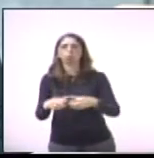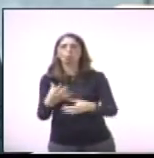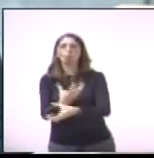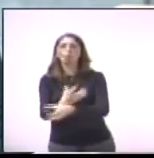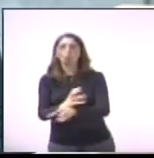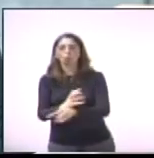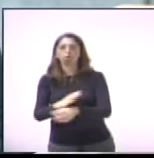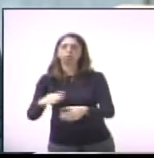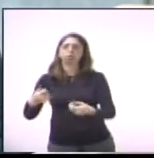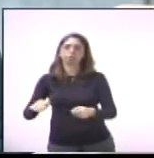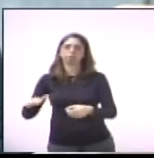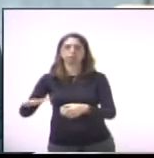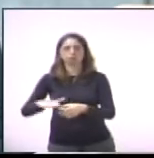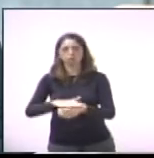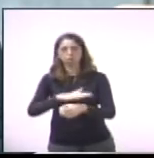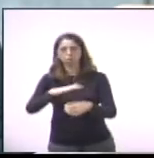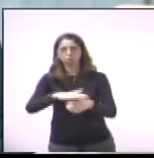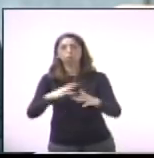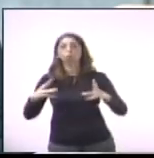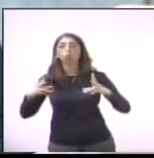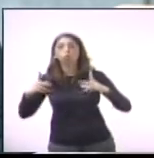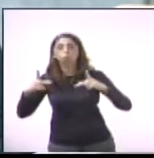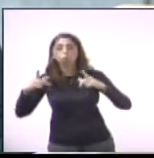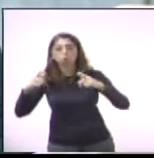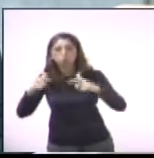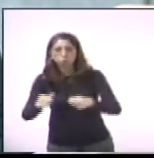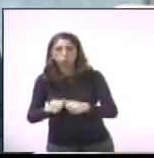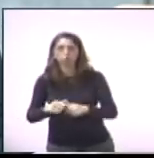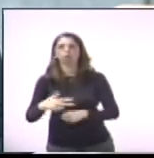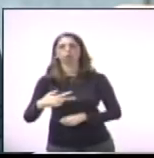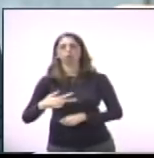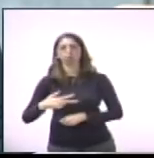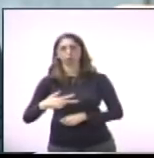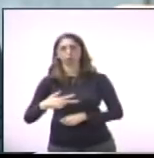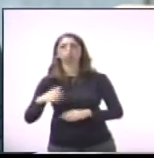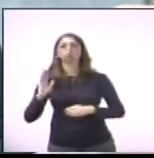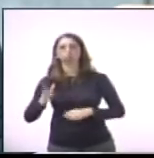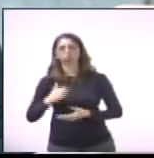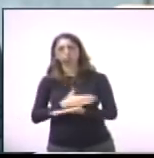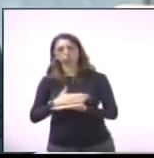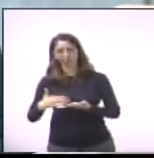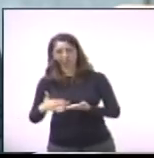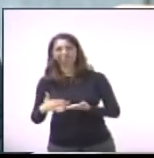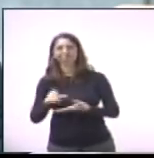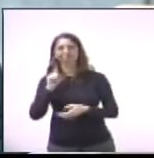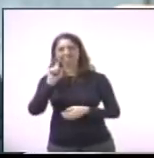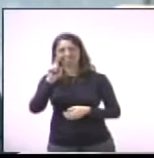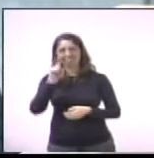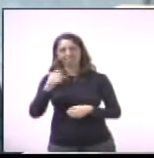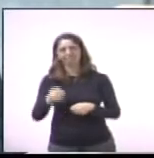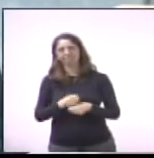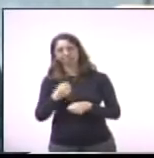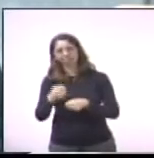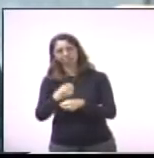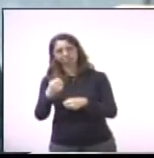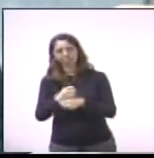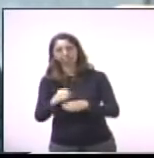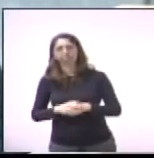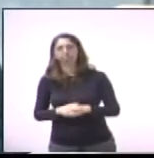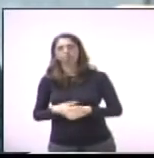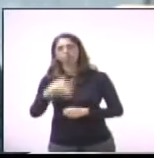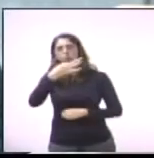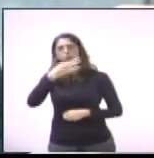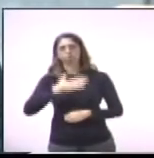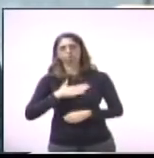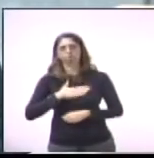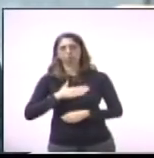já começou o bairro Bom Retiro, já está sendo privilegiado, inclusive tem uma indicação minha